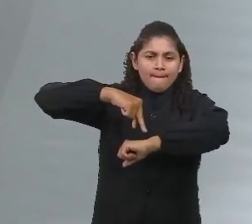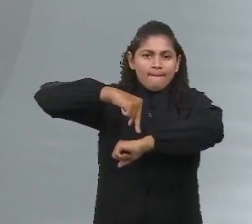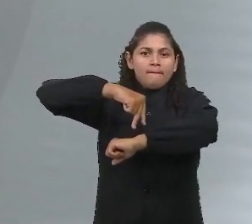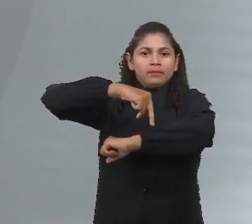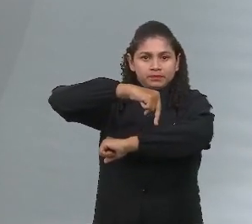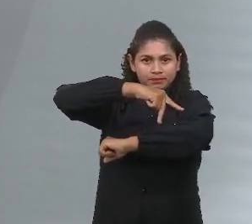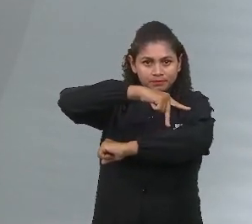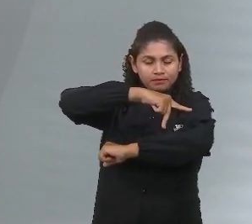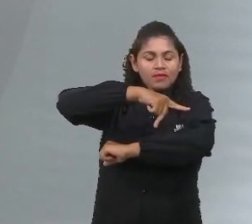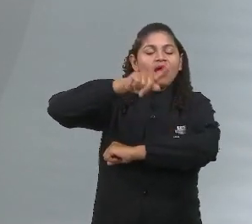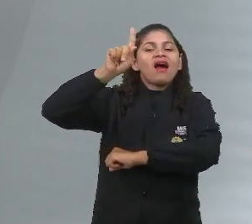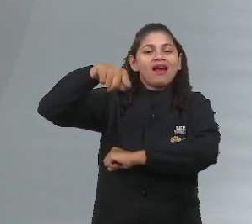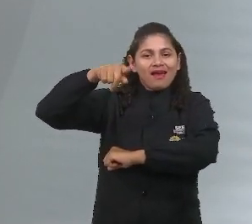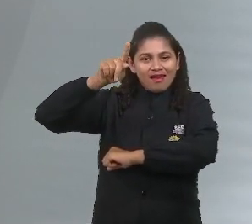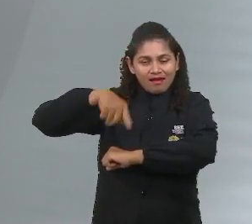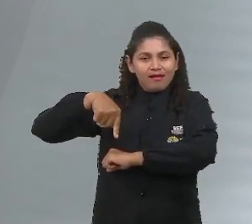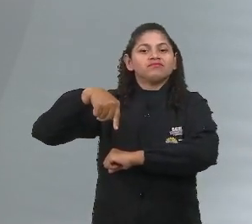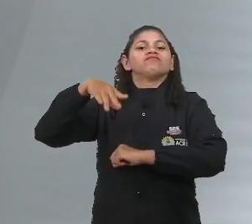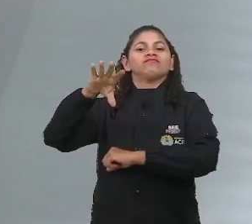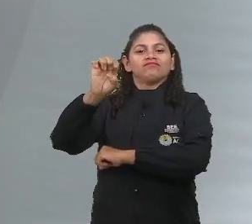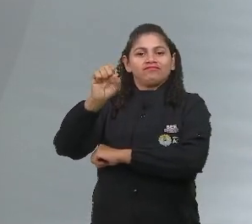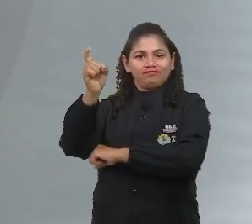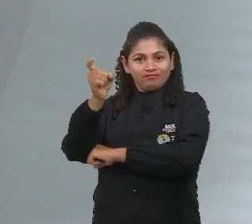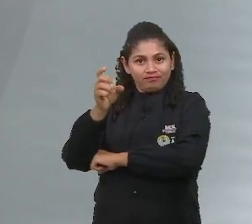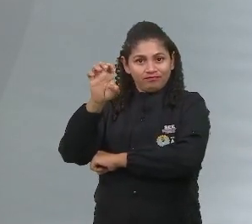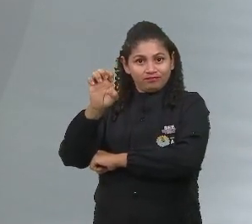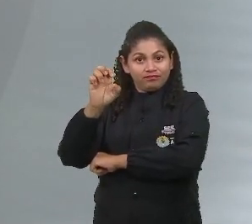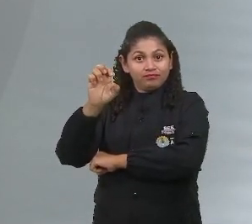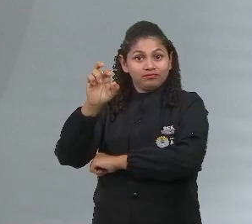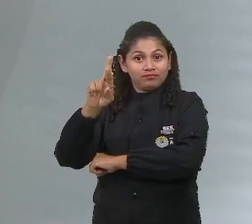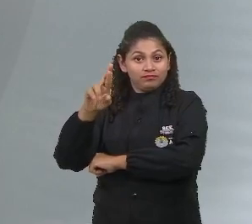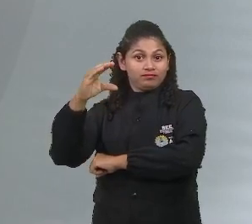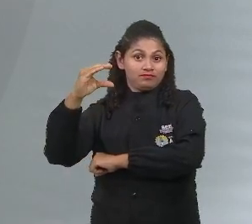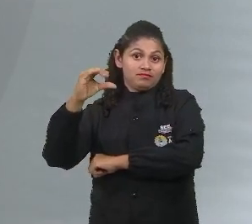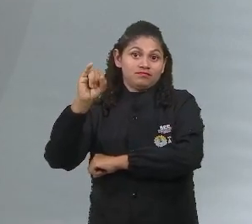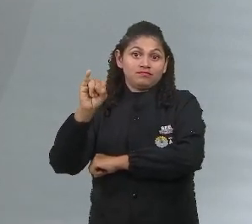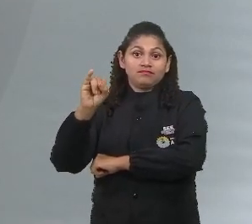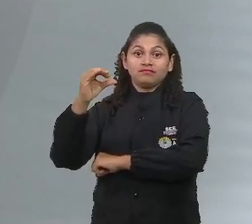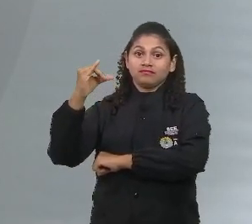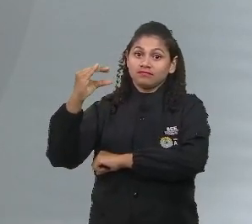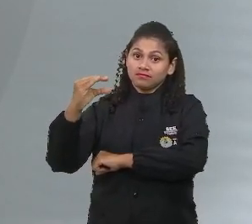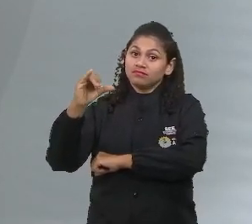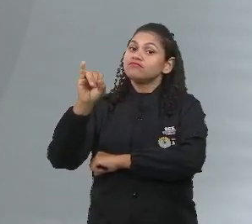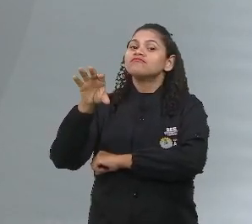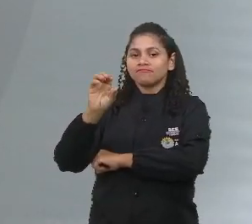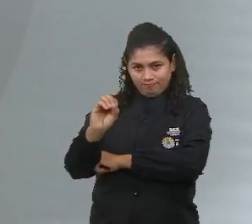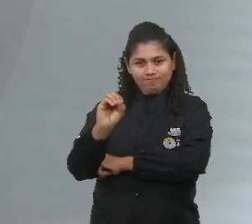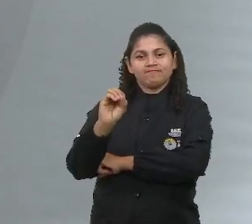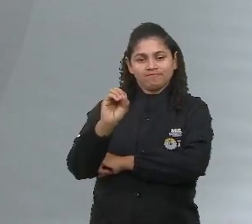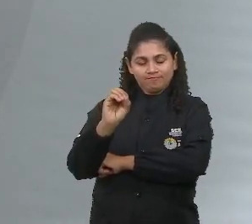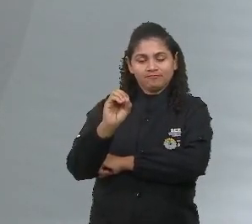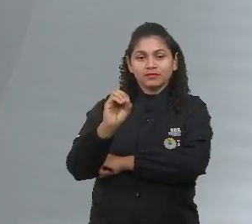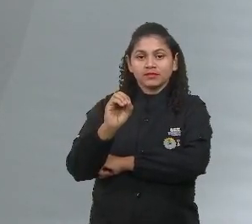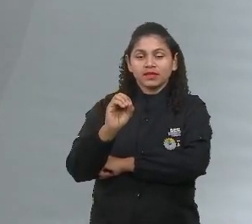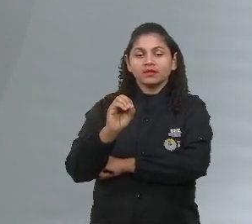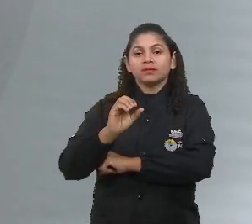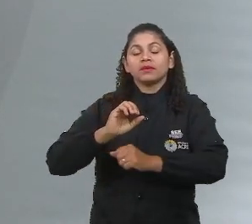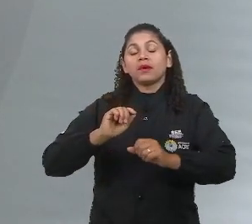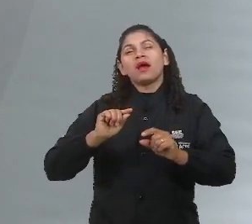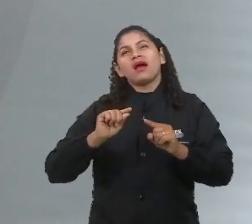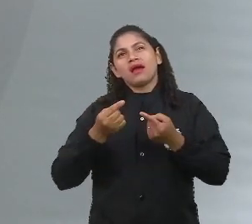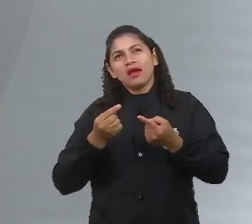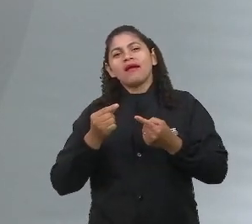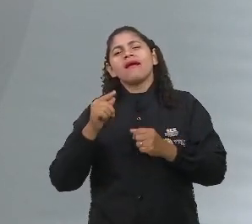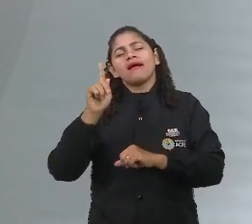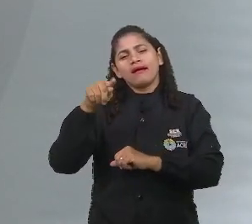delimitando tempo, espaço, eu estou colocando diretrizes. Então, o exercício físico é uma atividade física, só que é